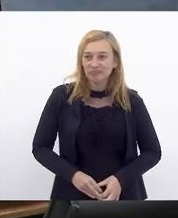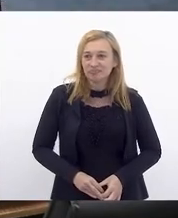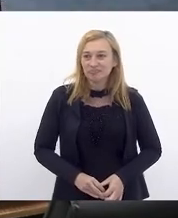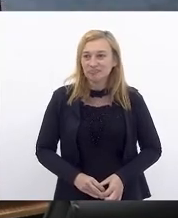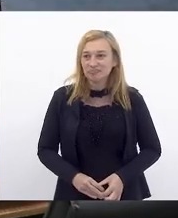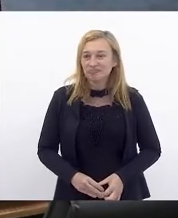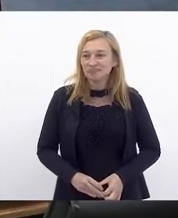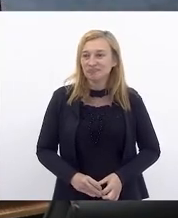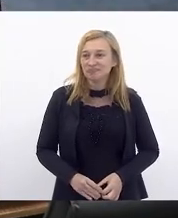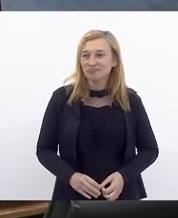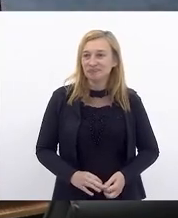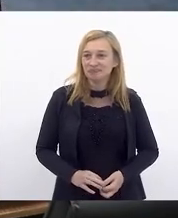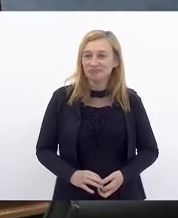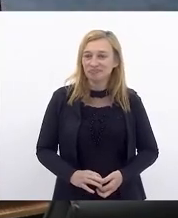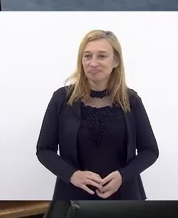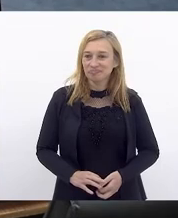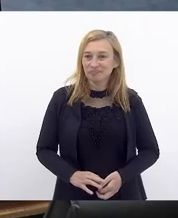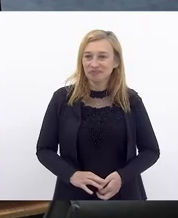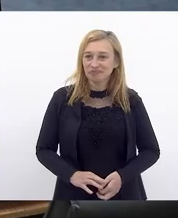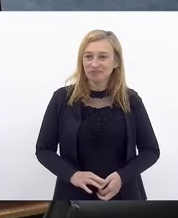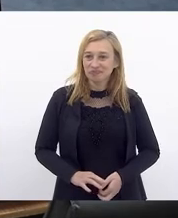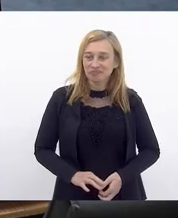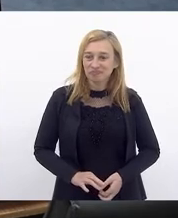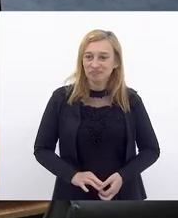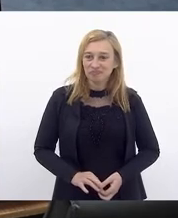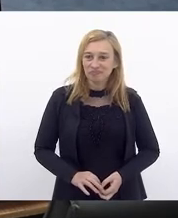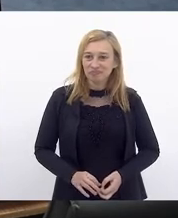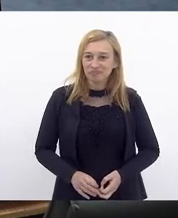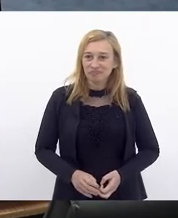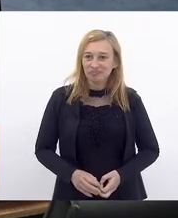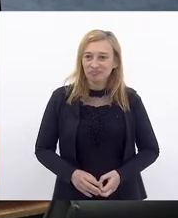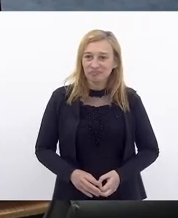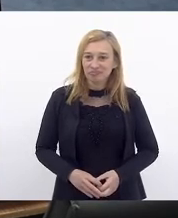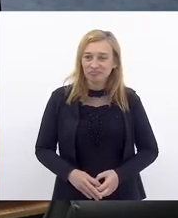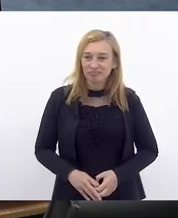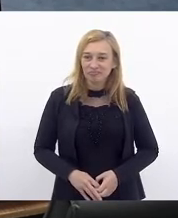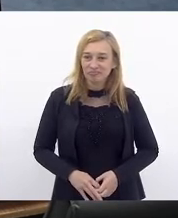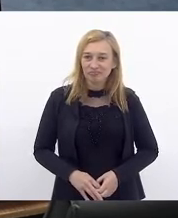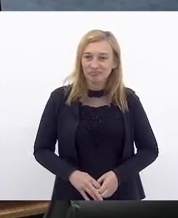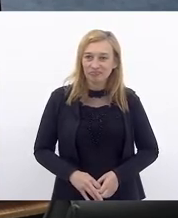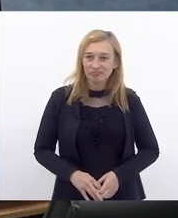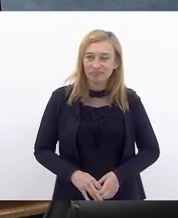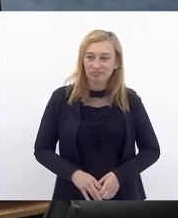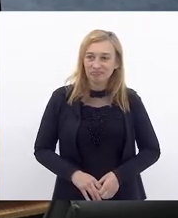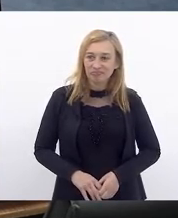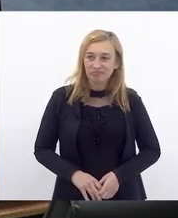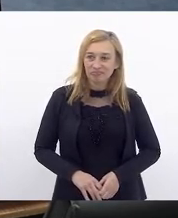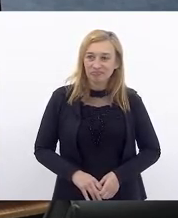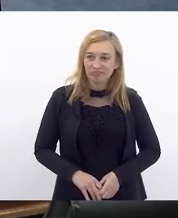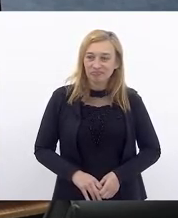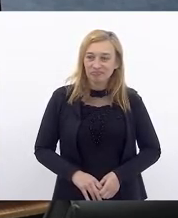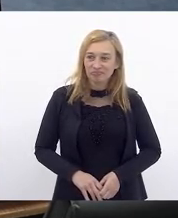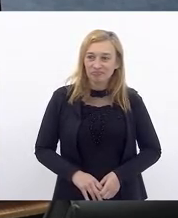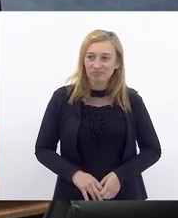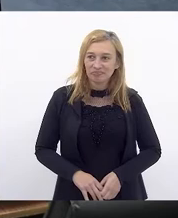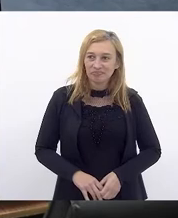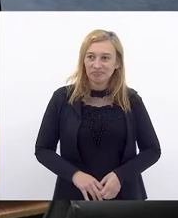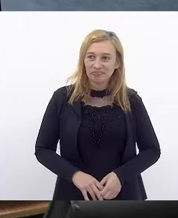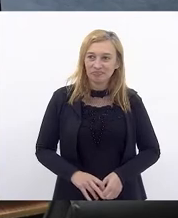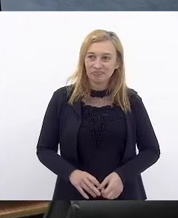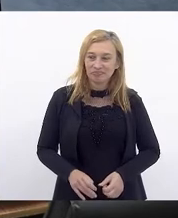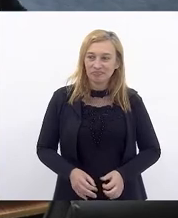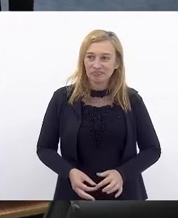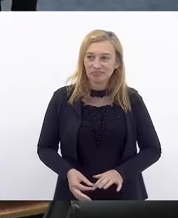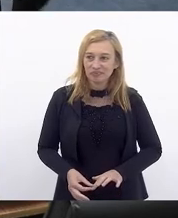Marta Marta